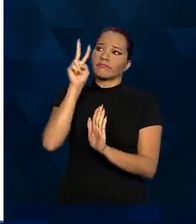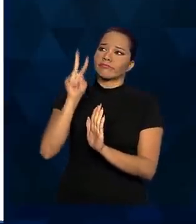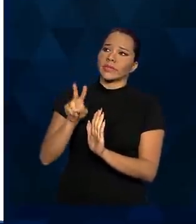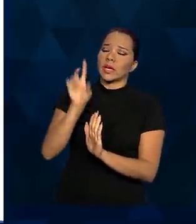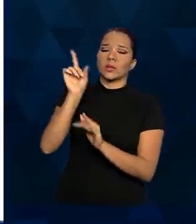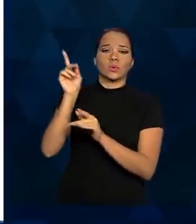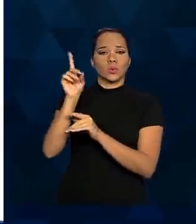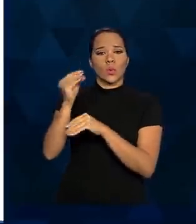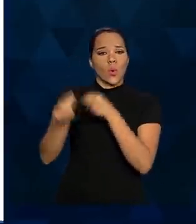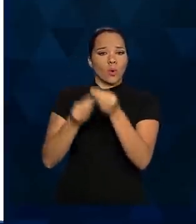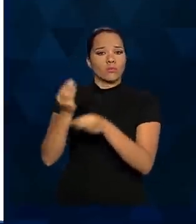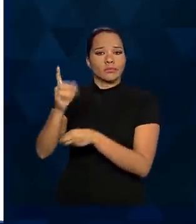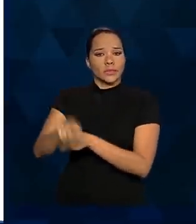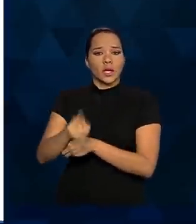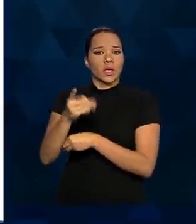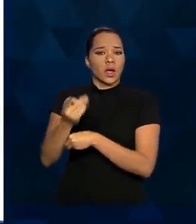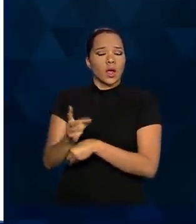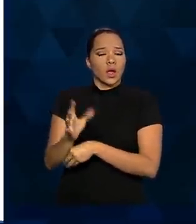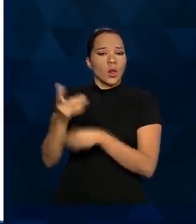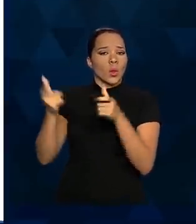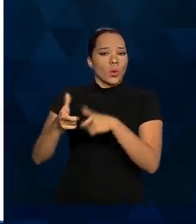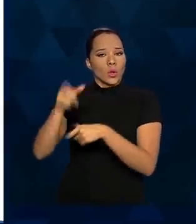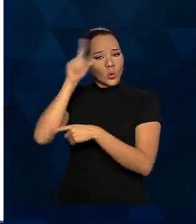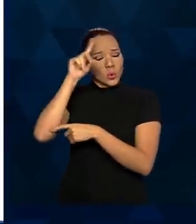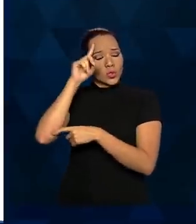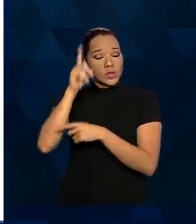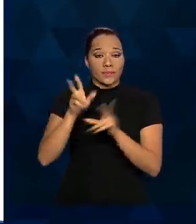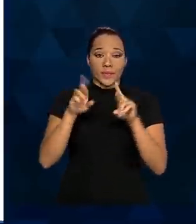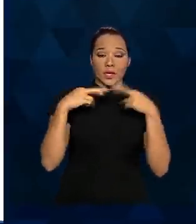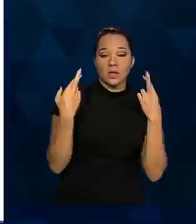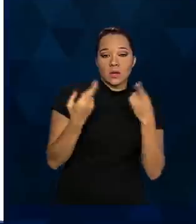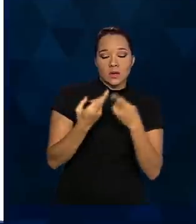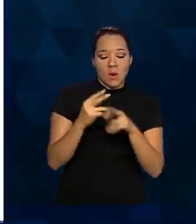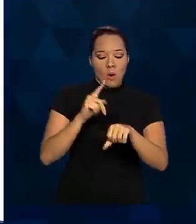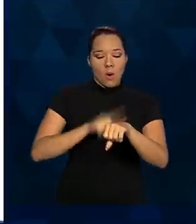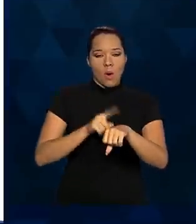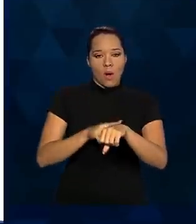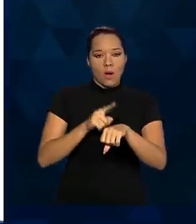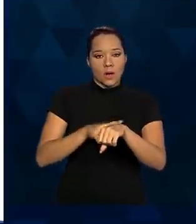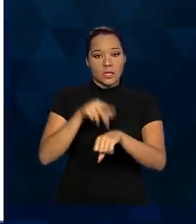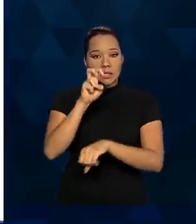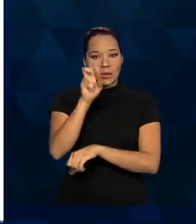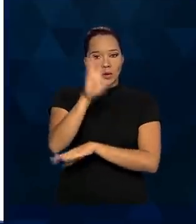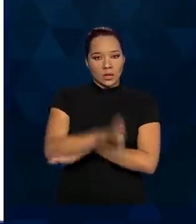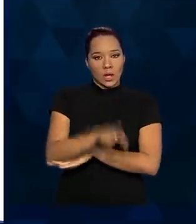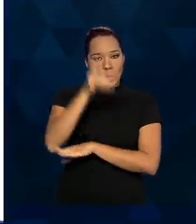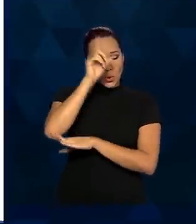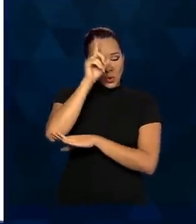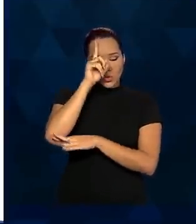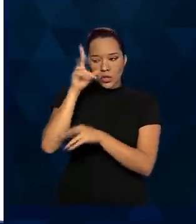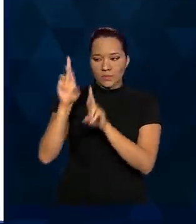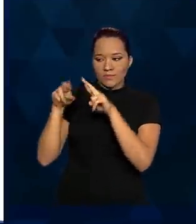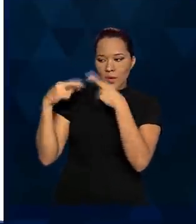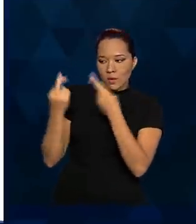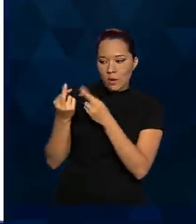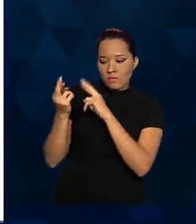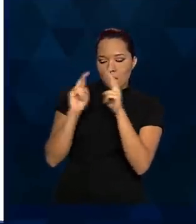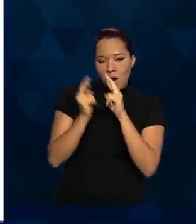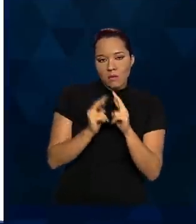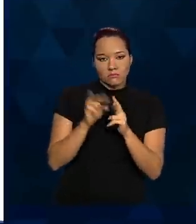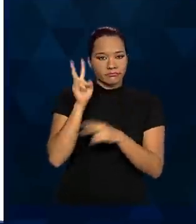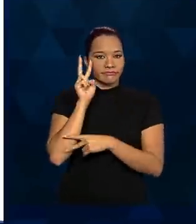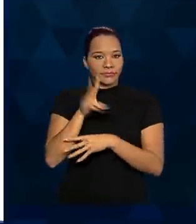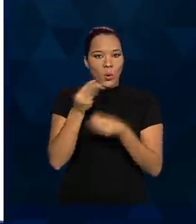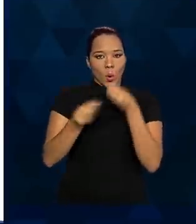diária. E essa reunião é feita às 17 horas todos os dias, para que nós possamos fazer a distribuição